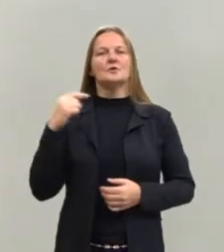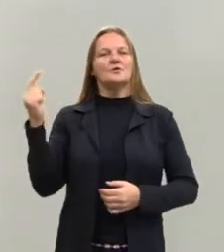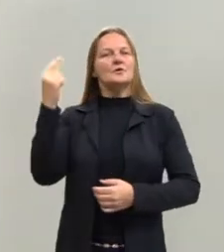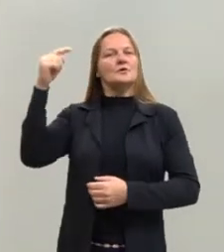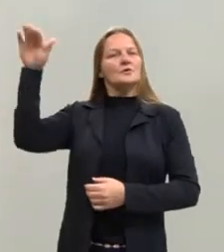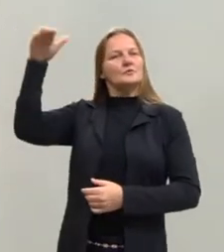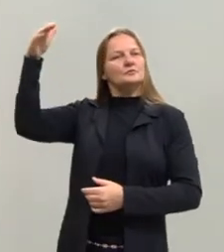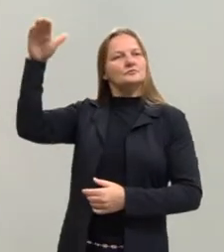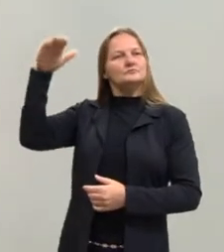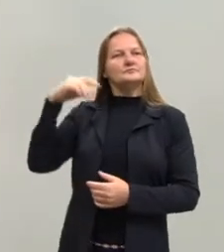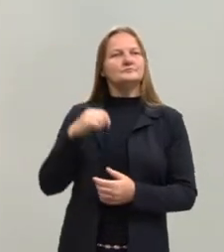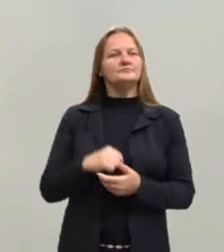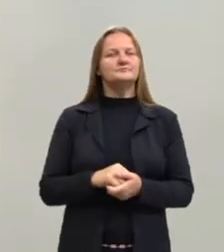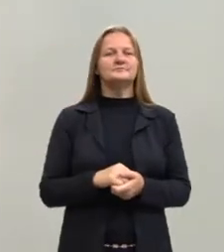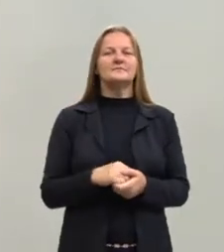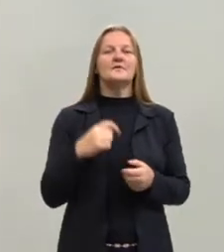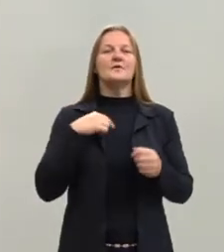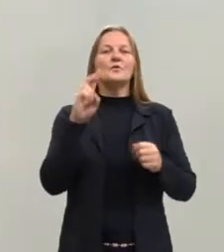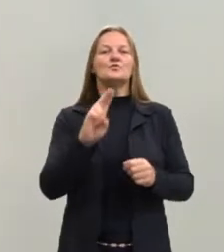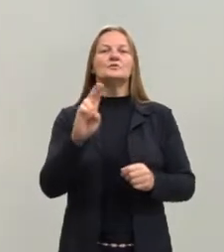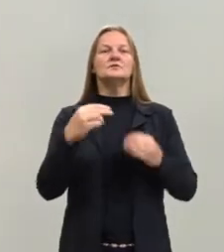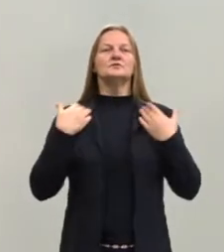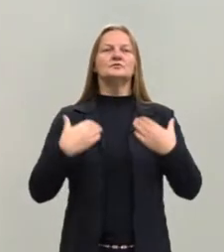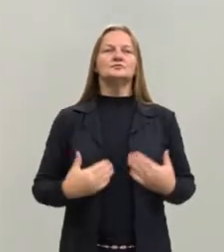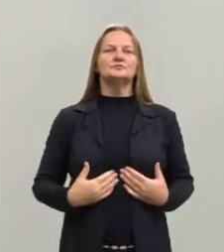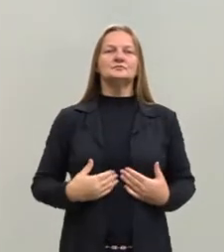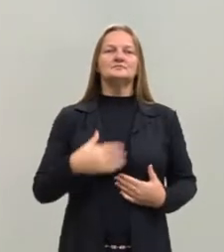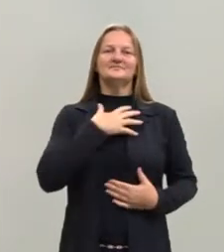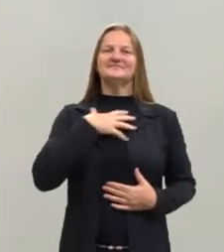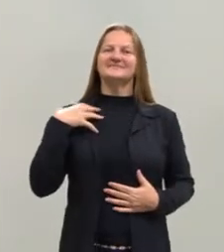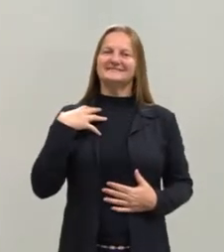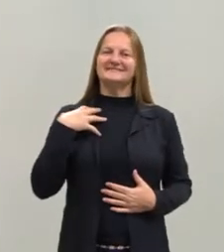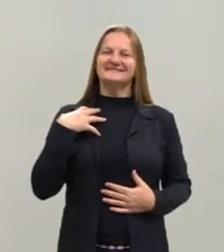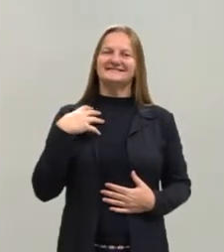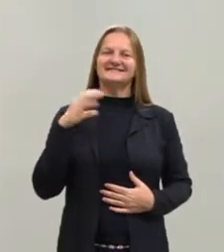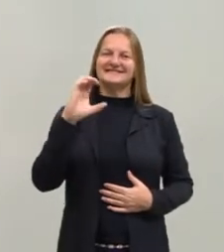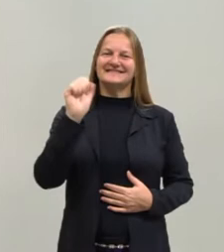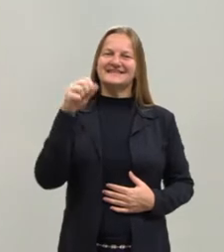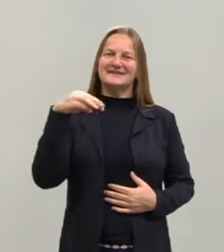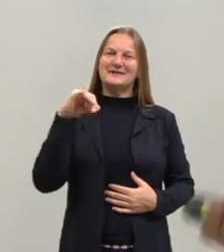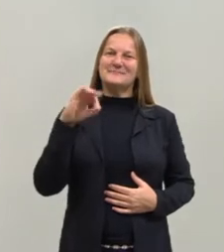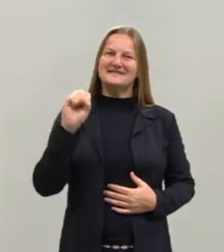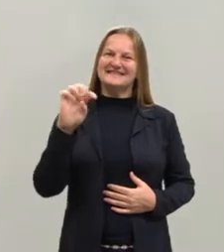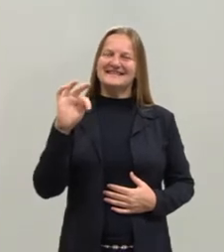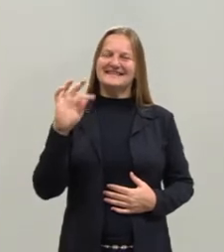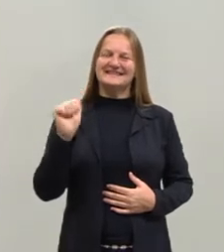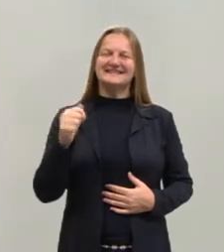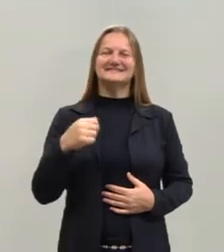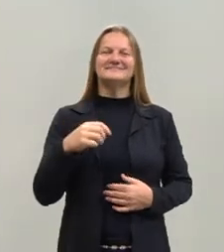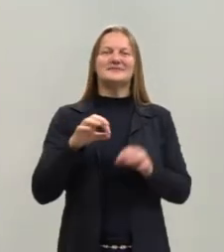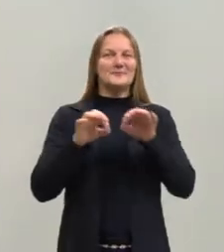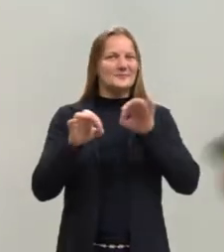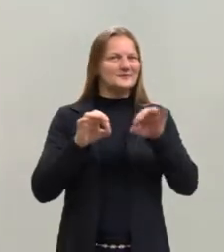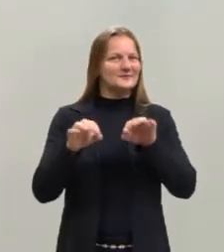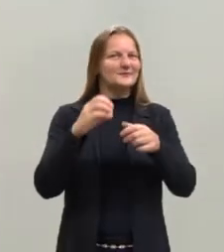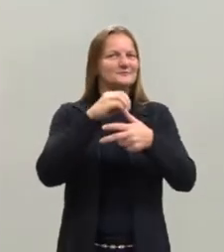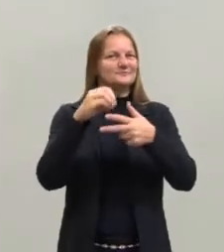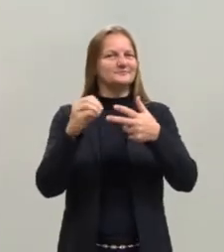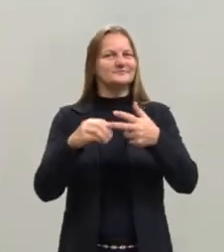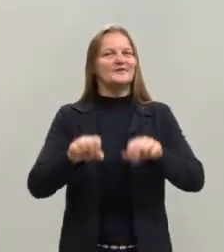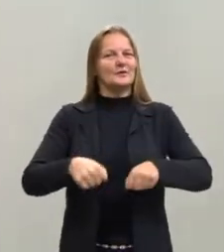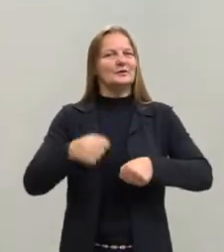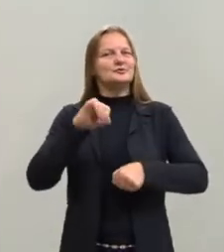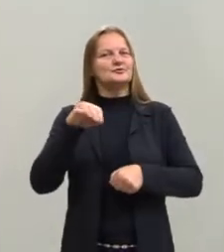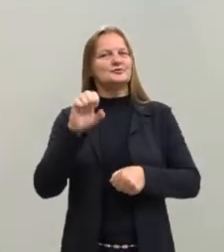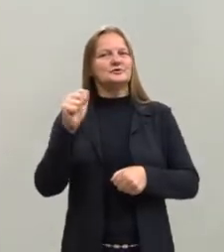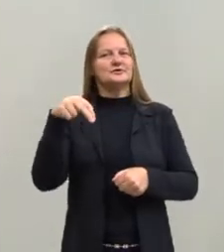mediana, estou vestindo uma camisa, uma camiseta do pré-enem aqui do programa e uma calça jeans.